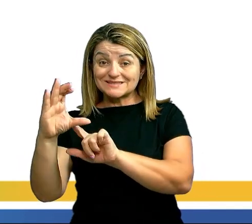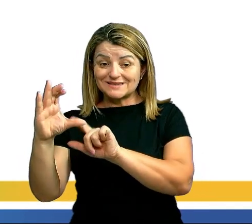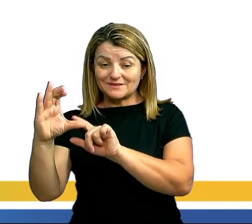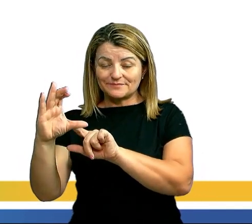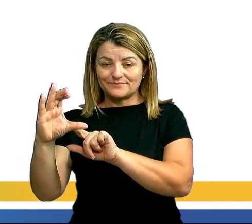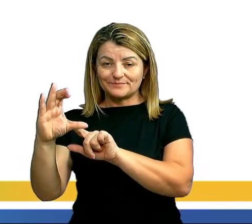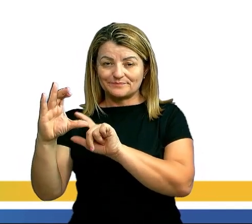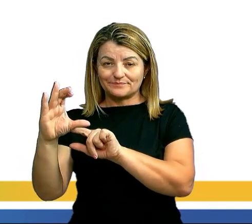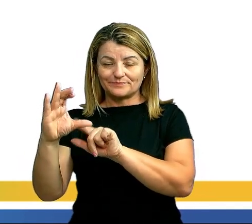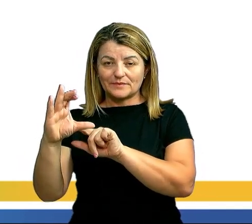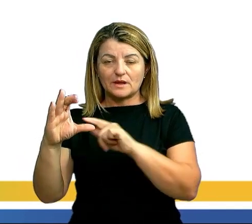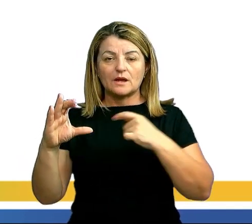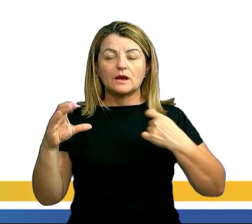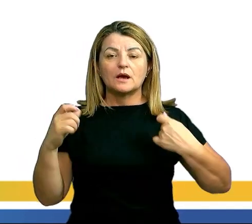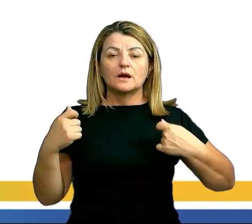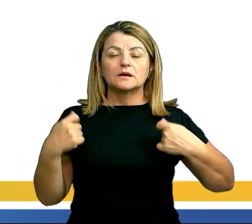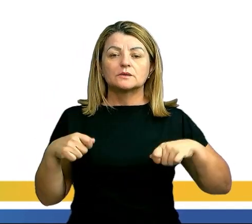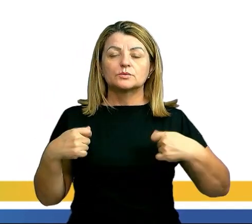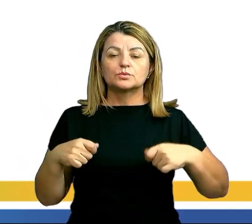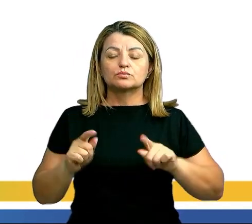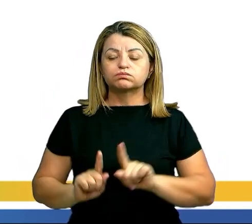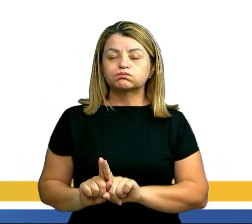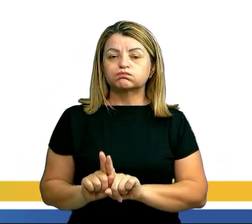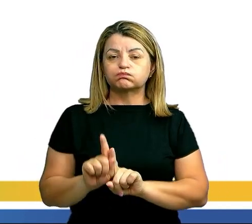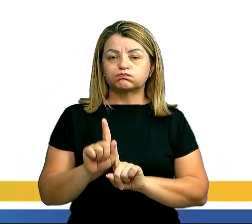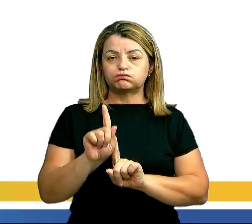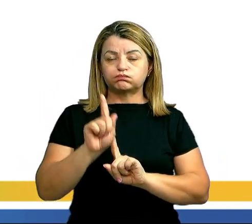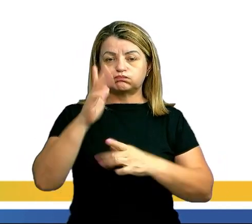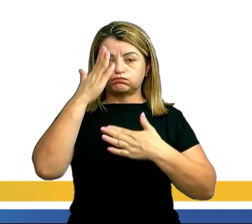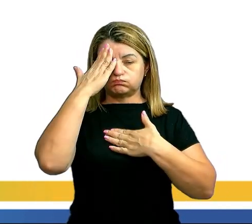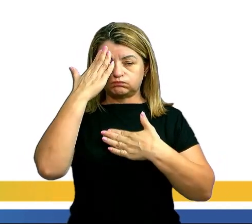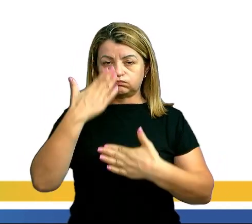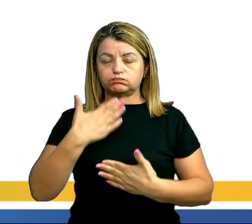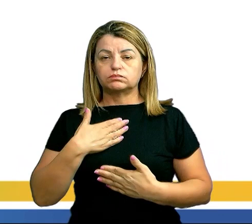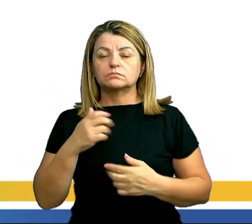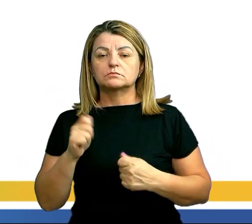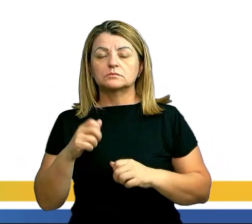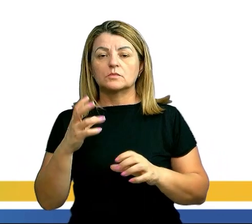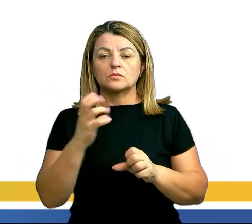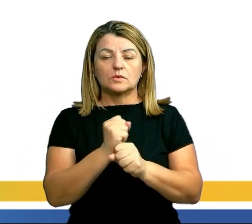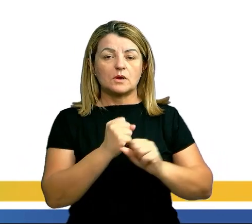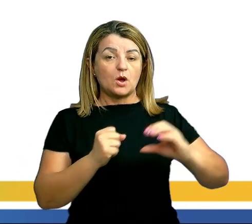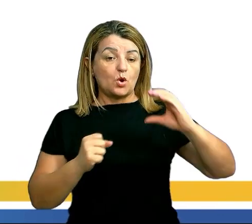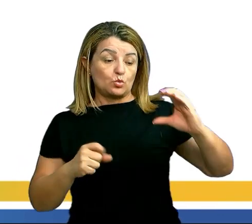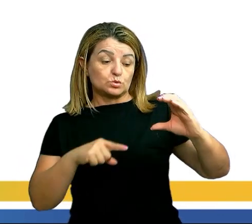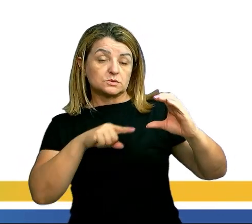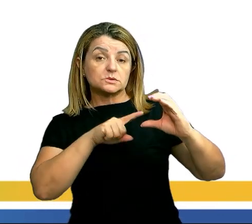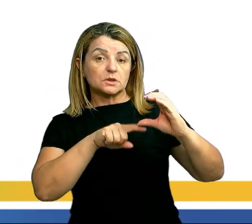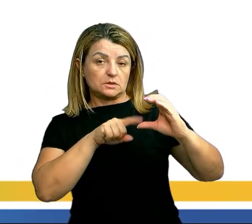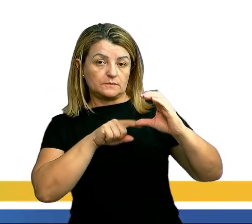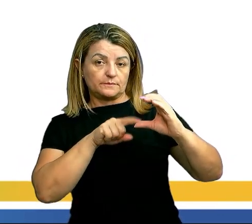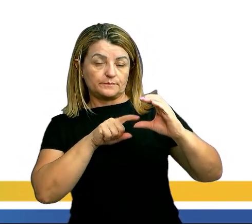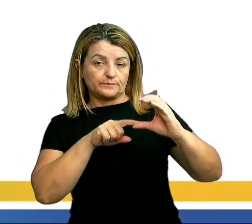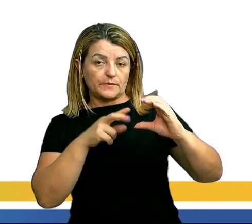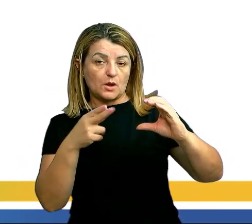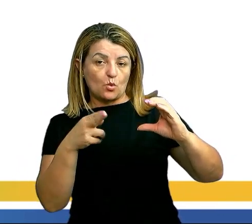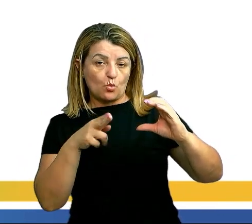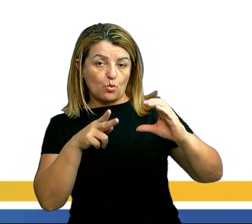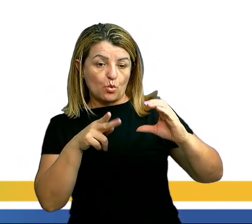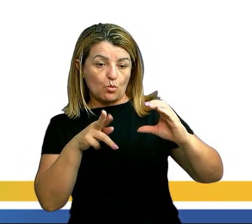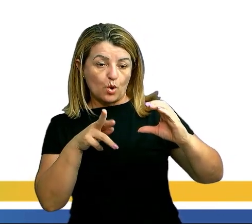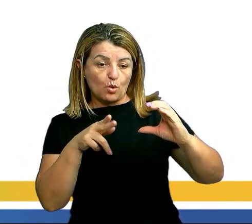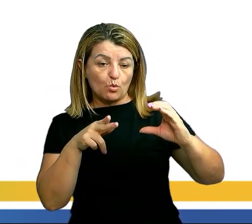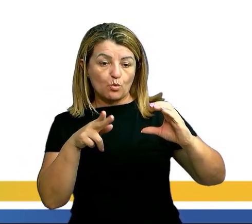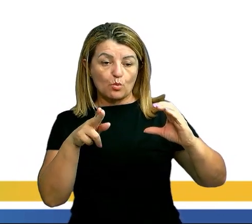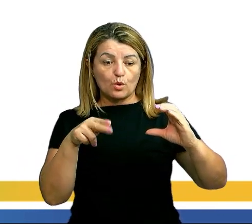em 1 grau Celsius a temperatura de um corpo, ela pode ser calculada como sendo esse Czinho, que é a constante de calor, igual ao